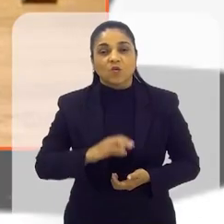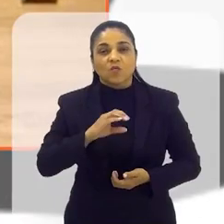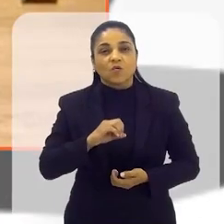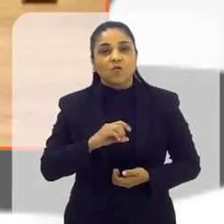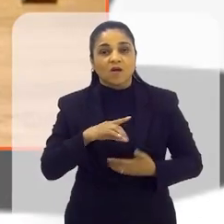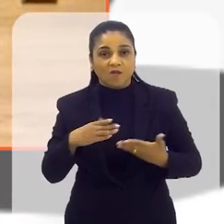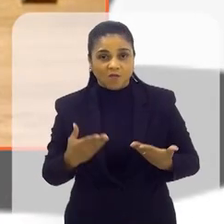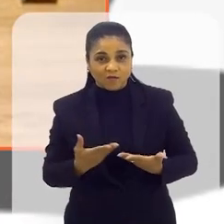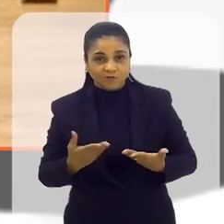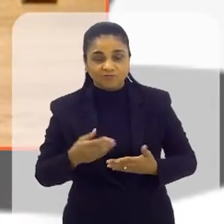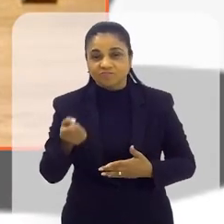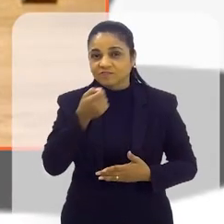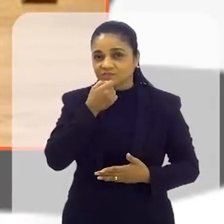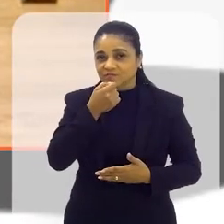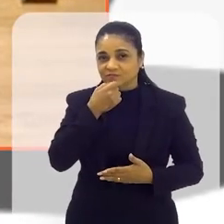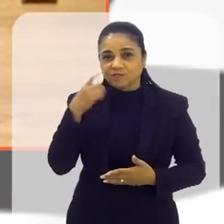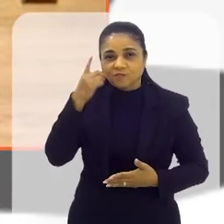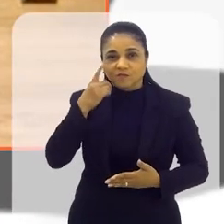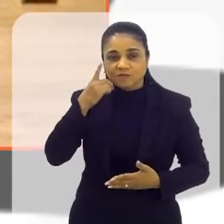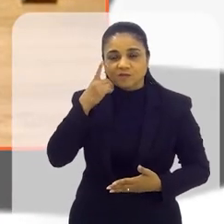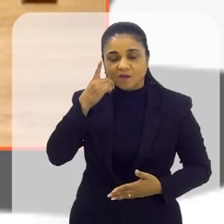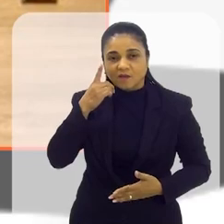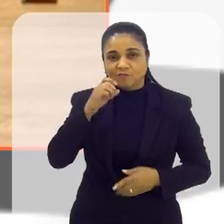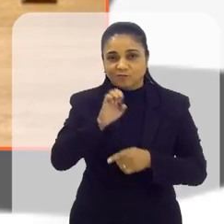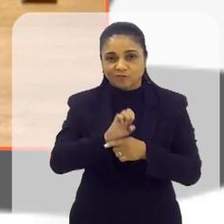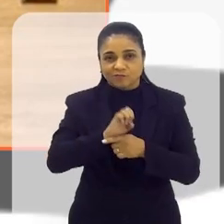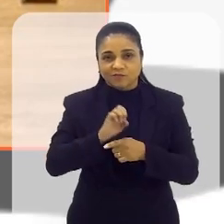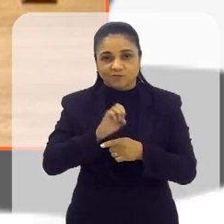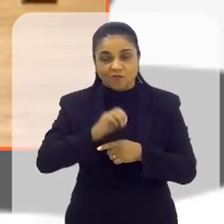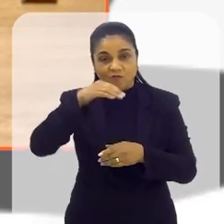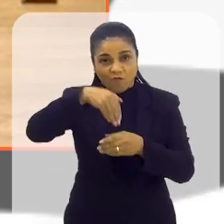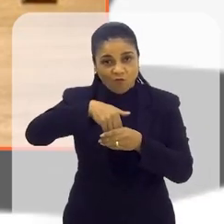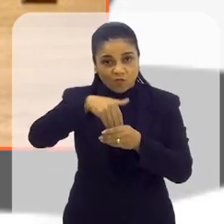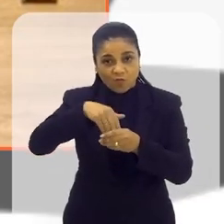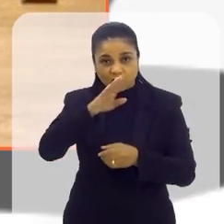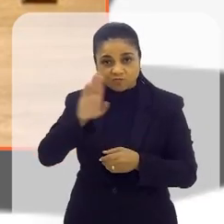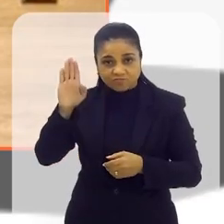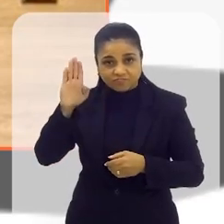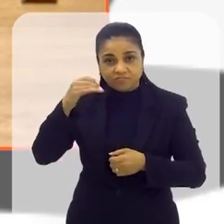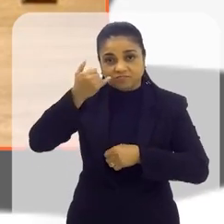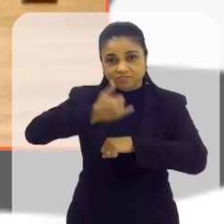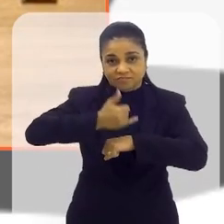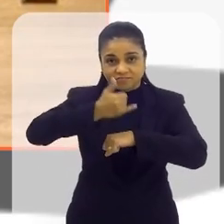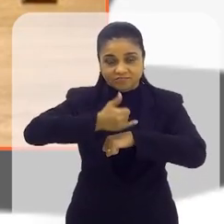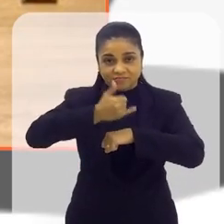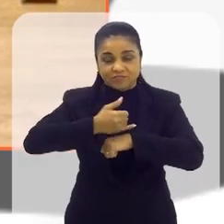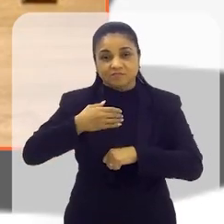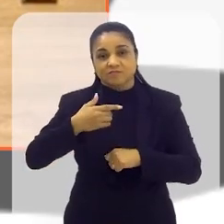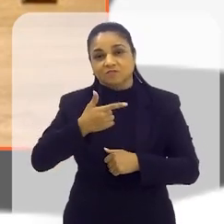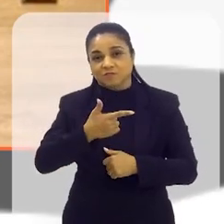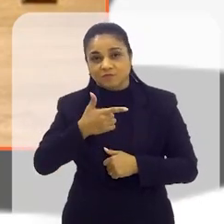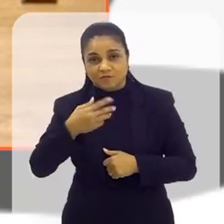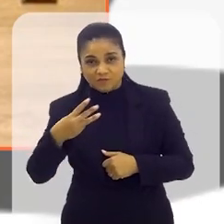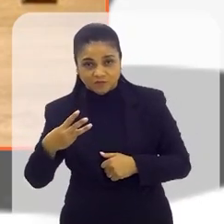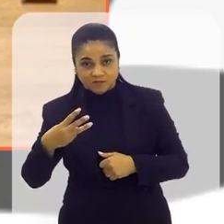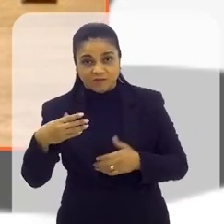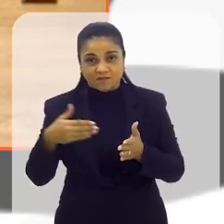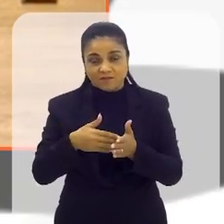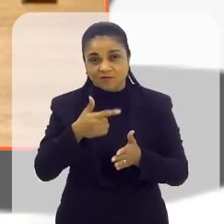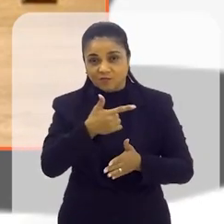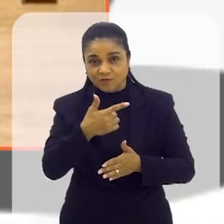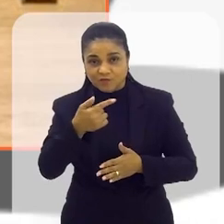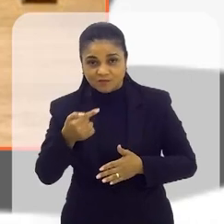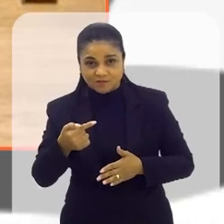Hoje vamos entrevistar o deputado estadual mais votado de volta redonda para o mandato de 2023 a 2027.